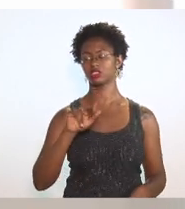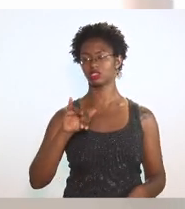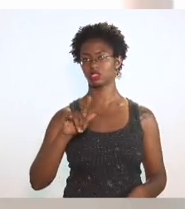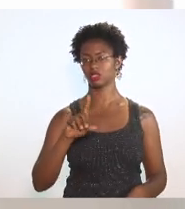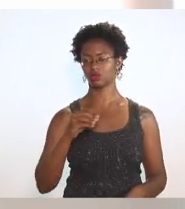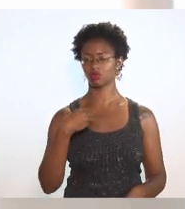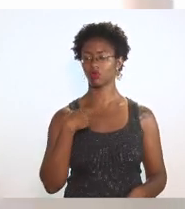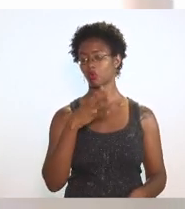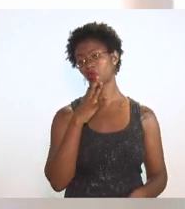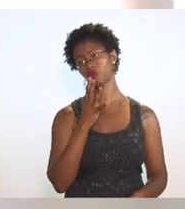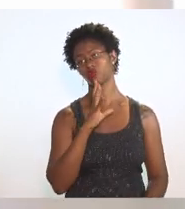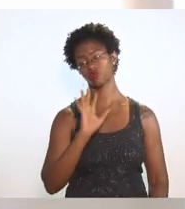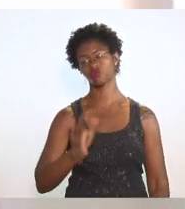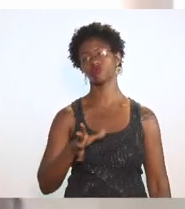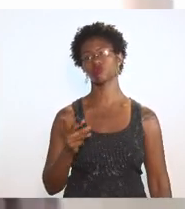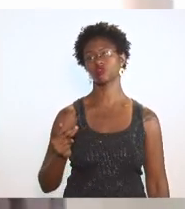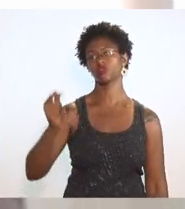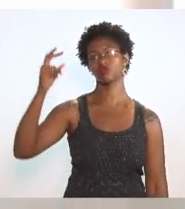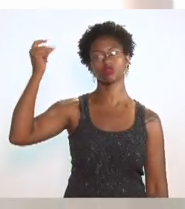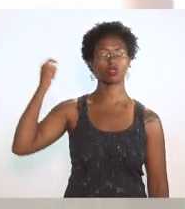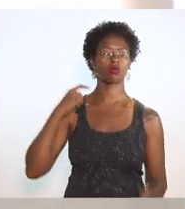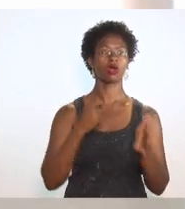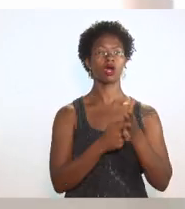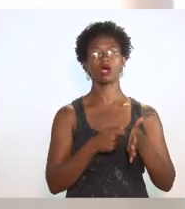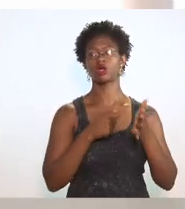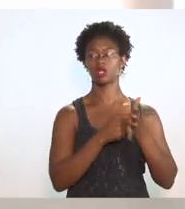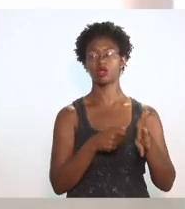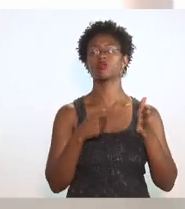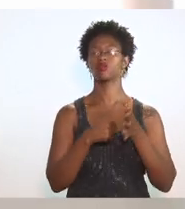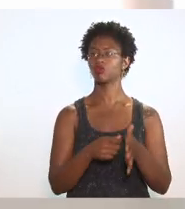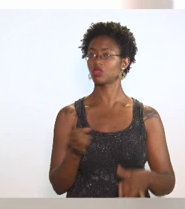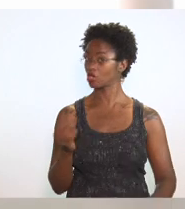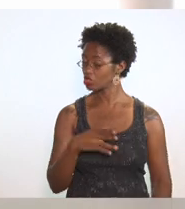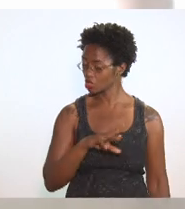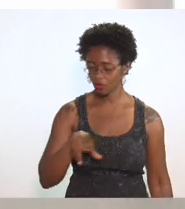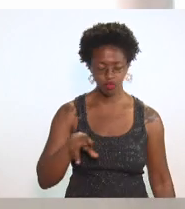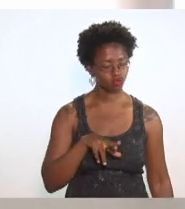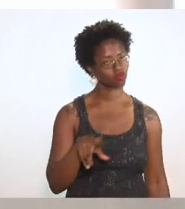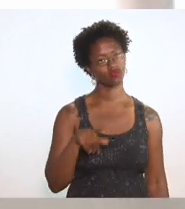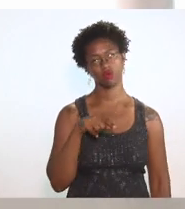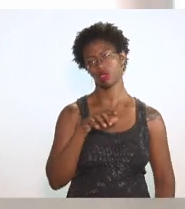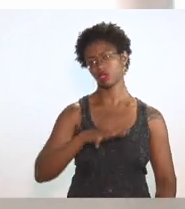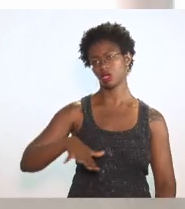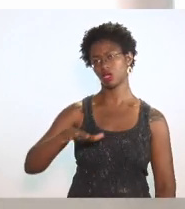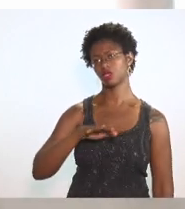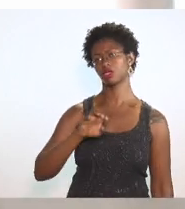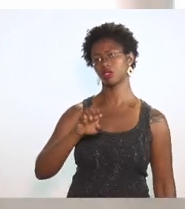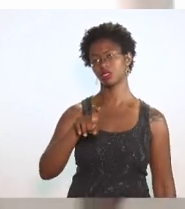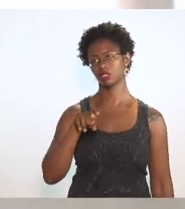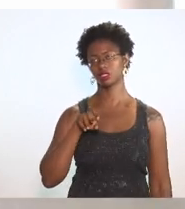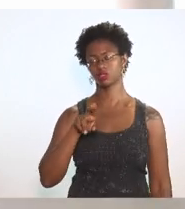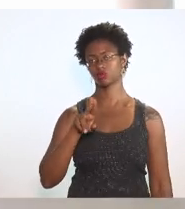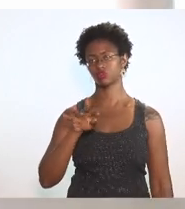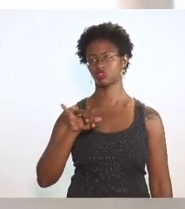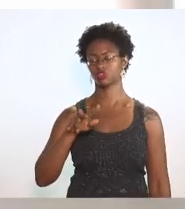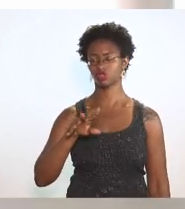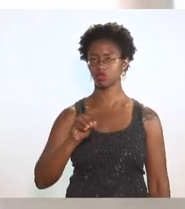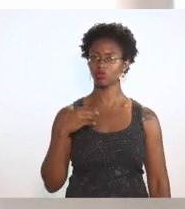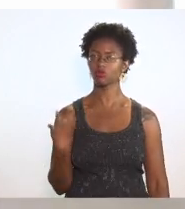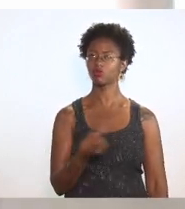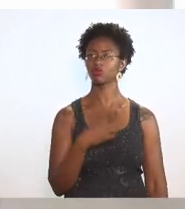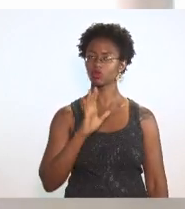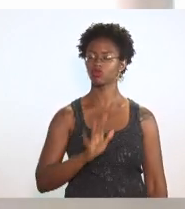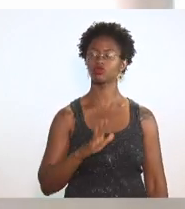conhecemos há muito tempo, um pleito que não é novo para o Poder Executivo, o setor de trigo já vem pleiteando essa